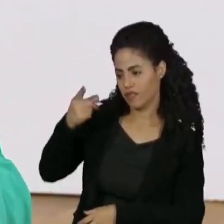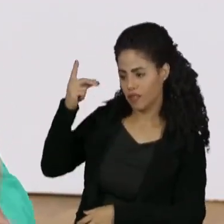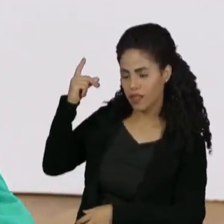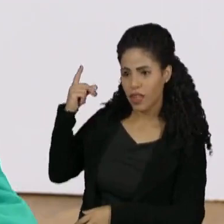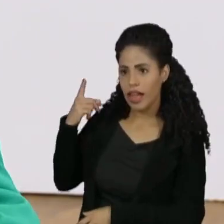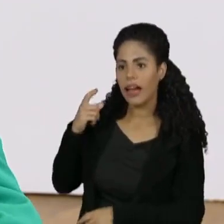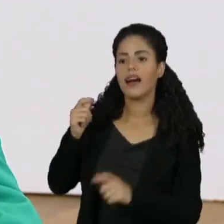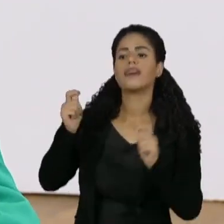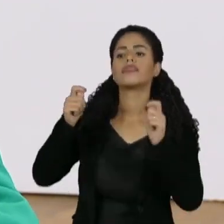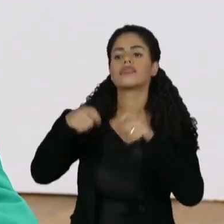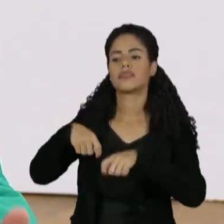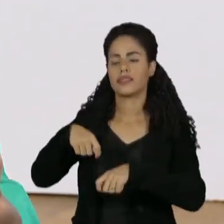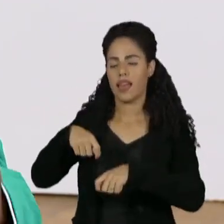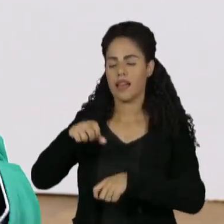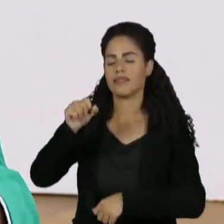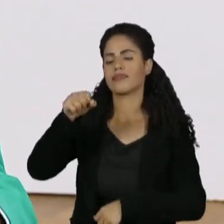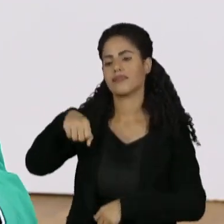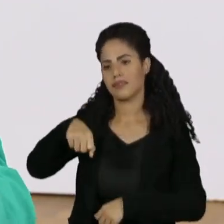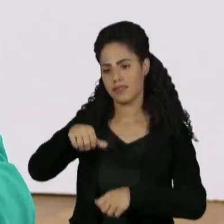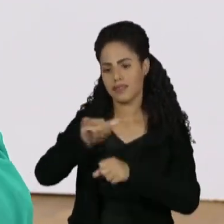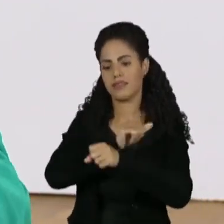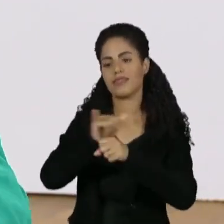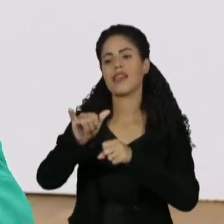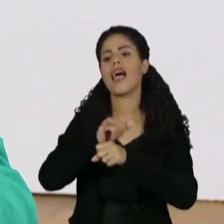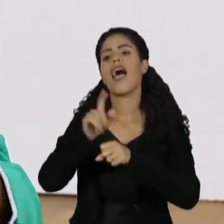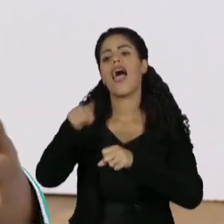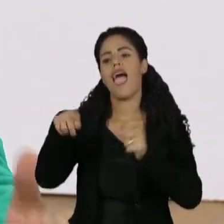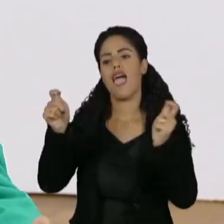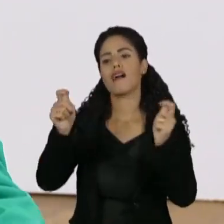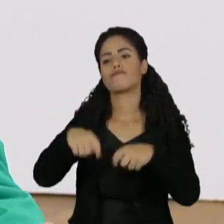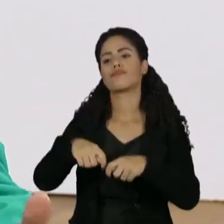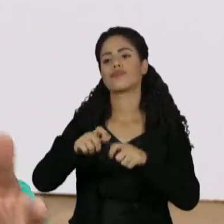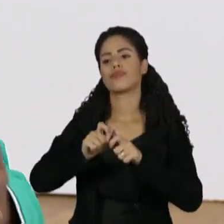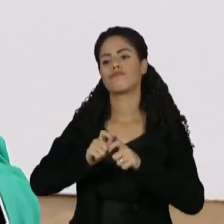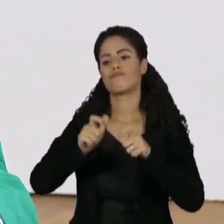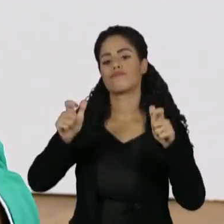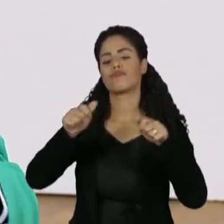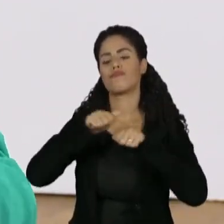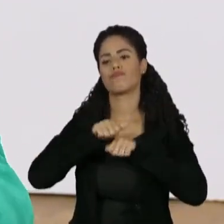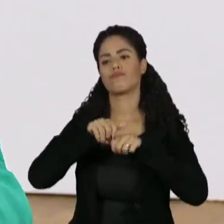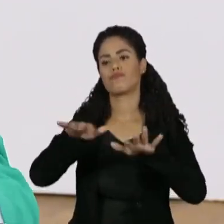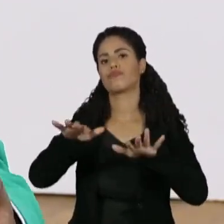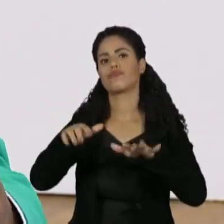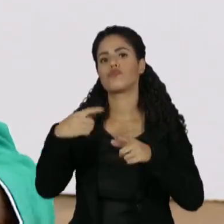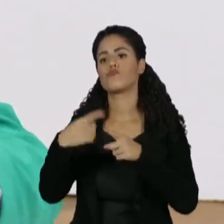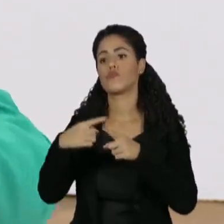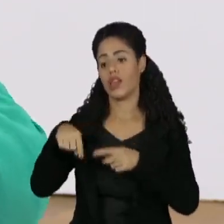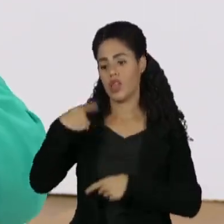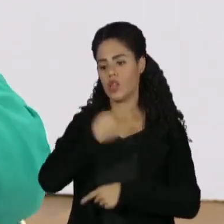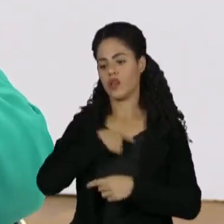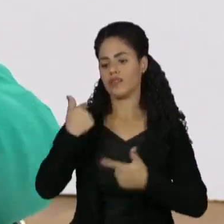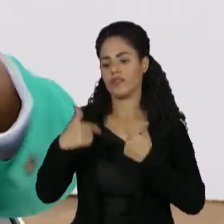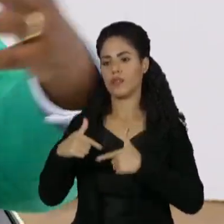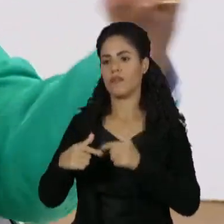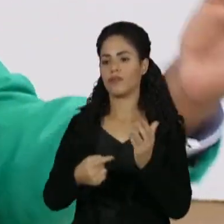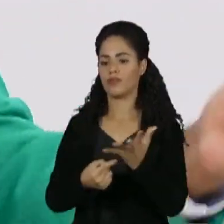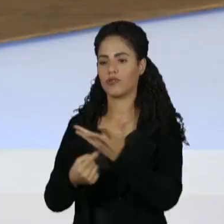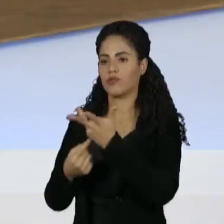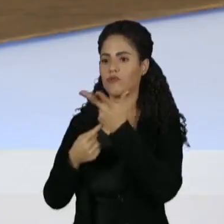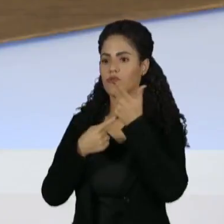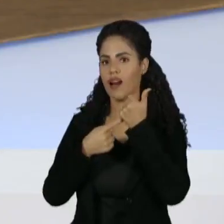dizer que é possível chegar, é possível expandir o olhar, porque a gente trabalha com arte e arte é um,